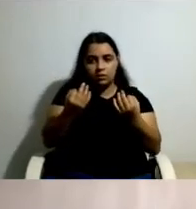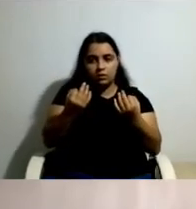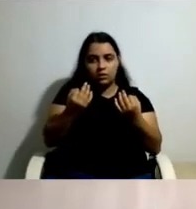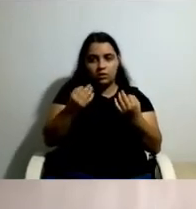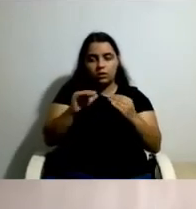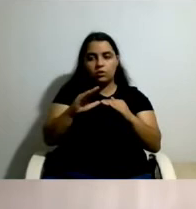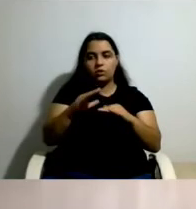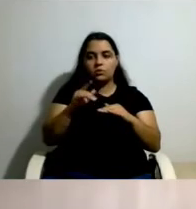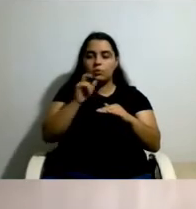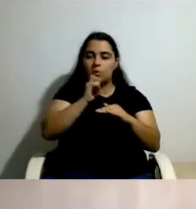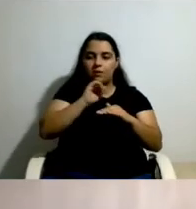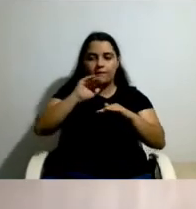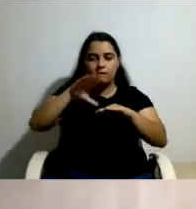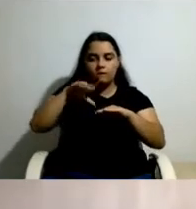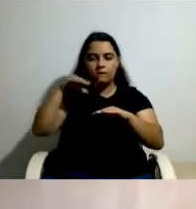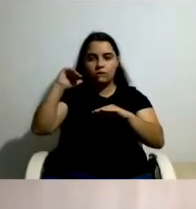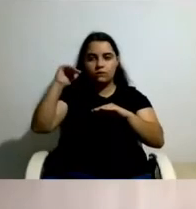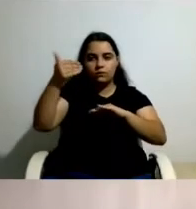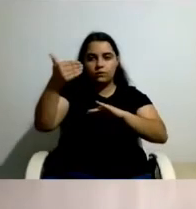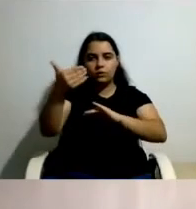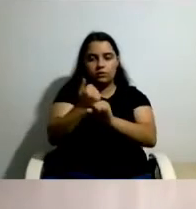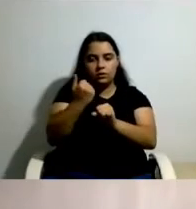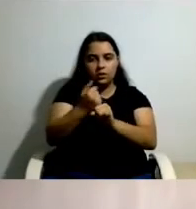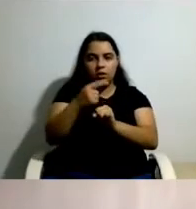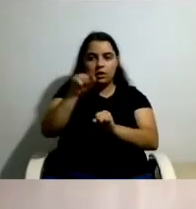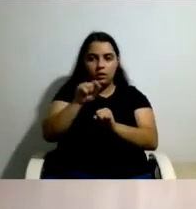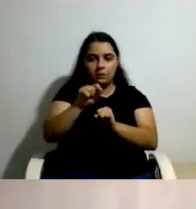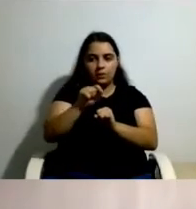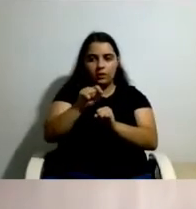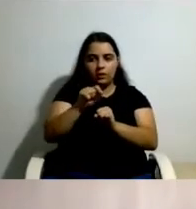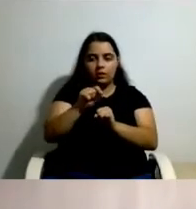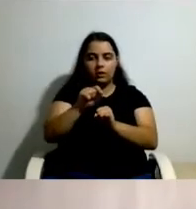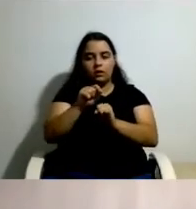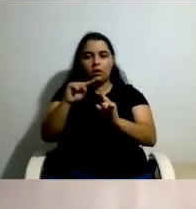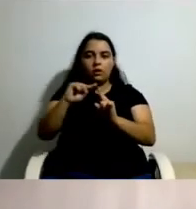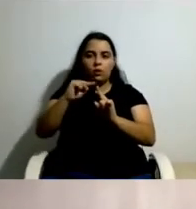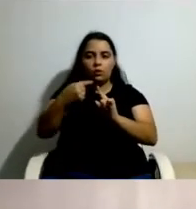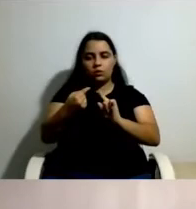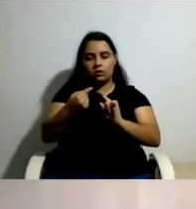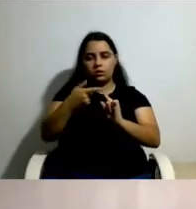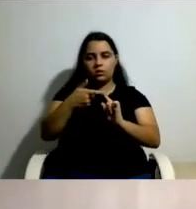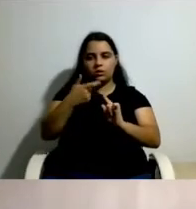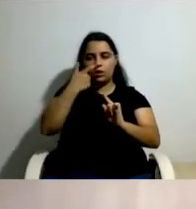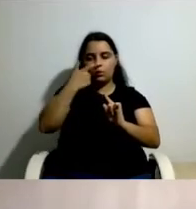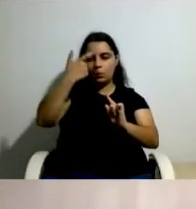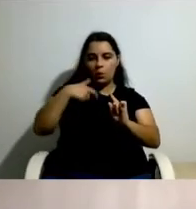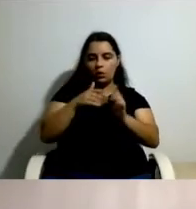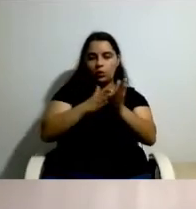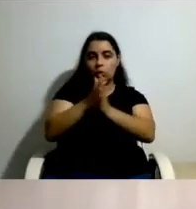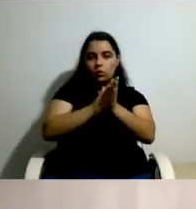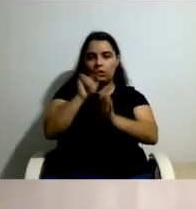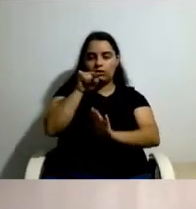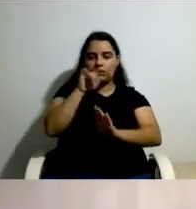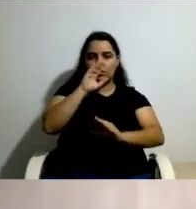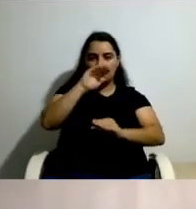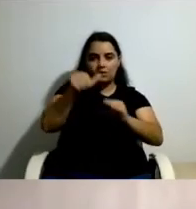execução e nas próprias pessoas utilizadoras, que parece que